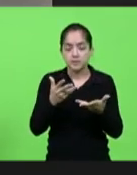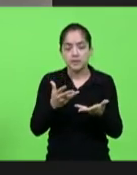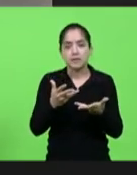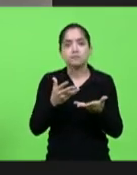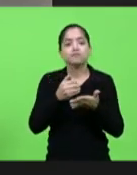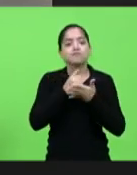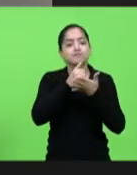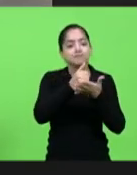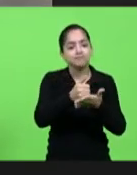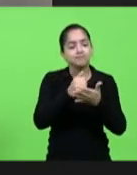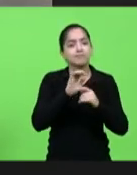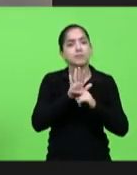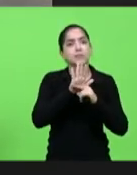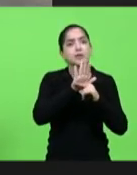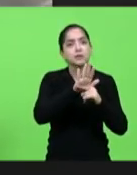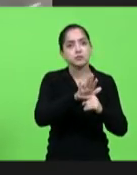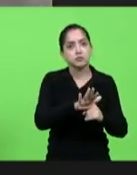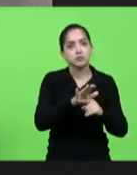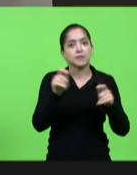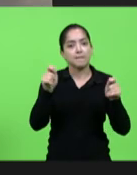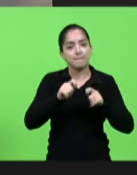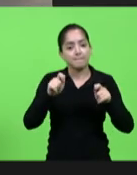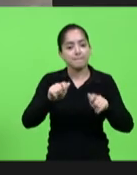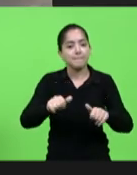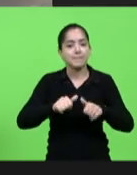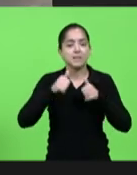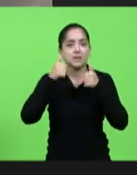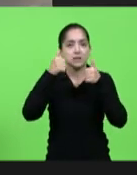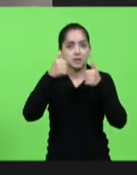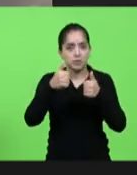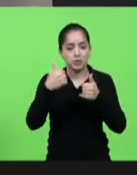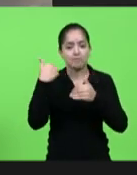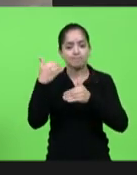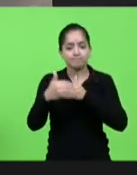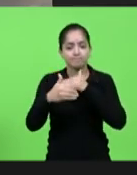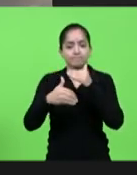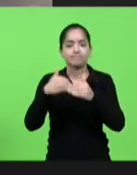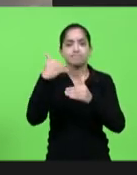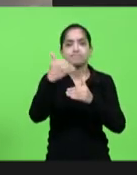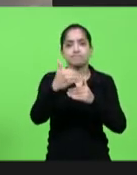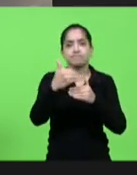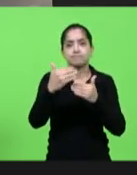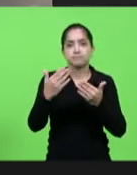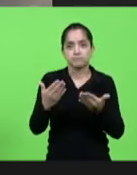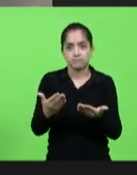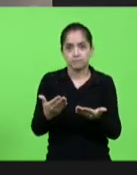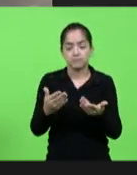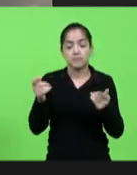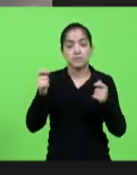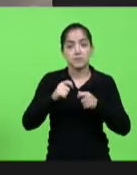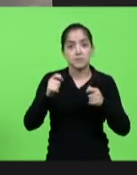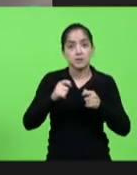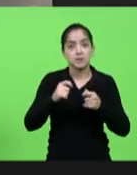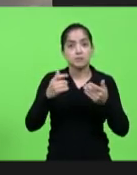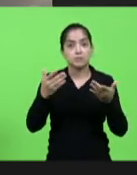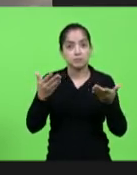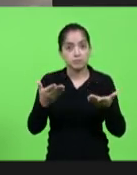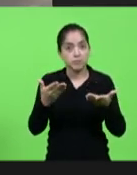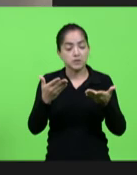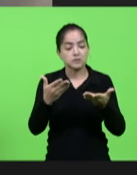para que a gente possa melhorar cada vez mais e dar a devida